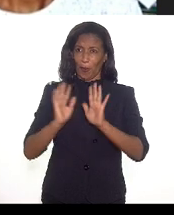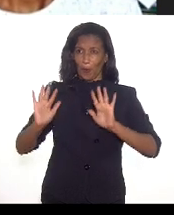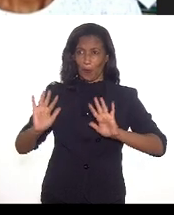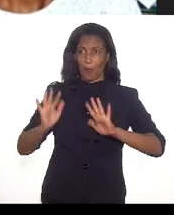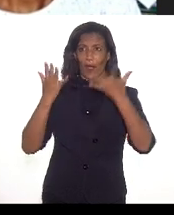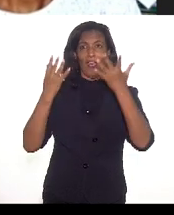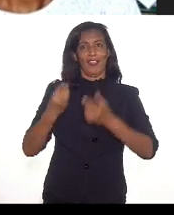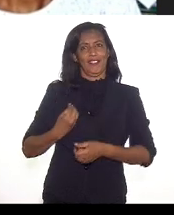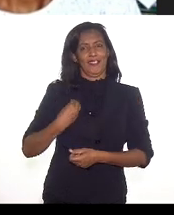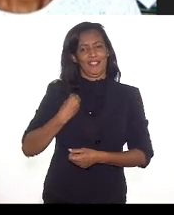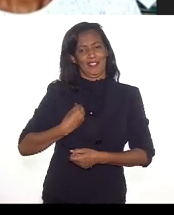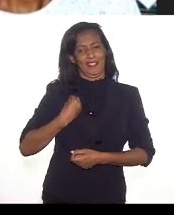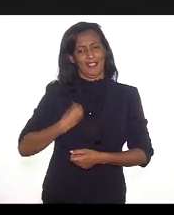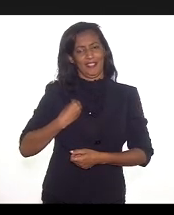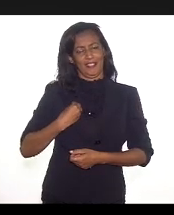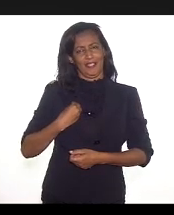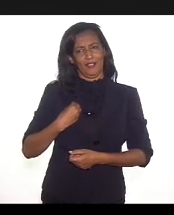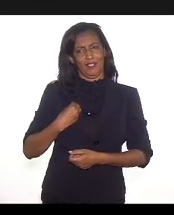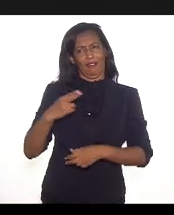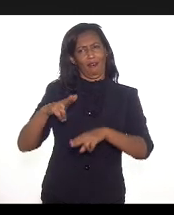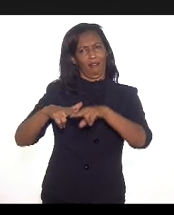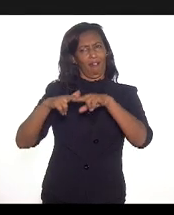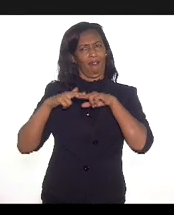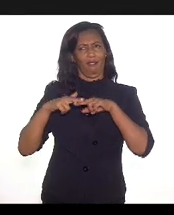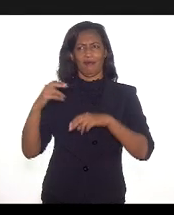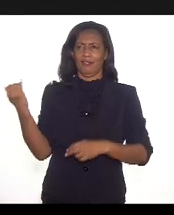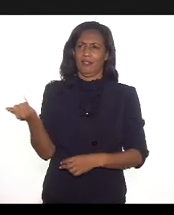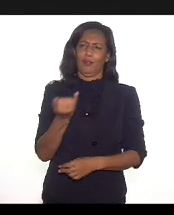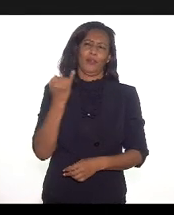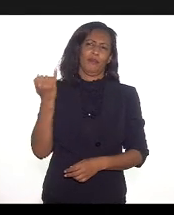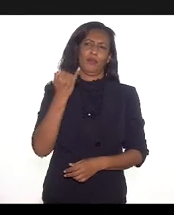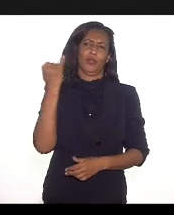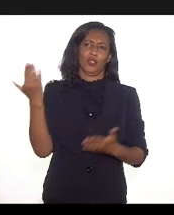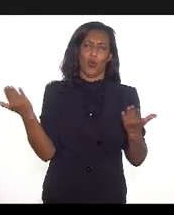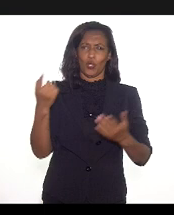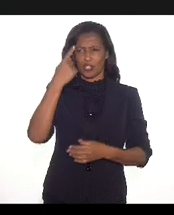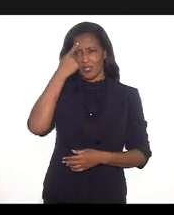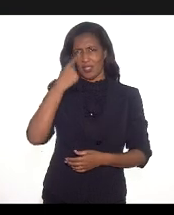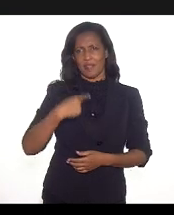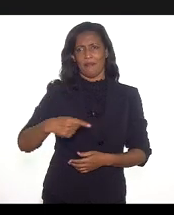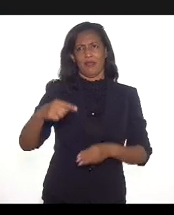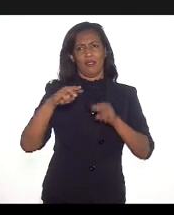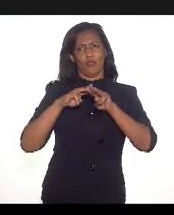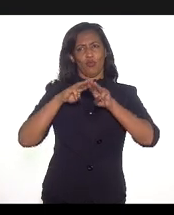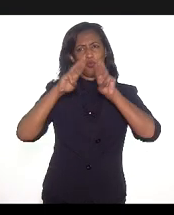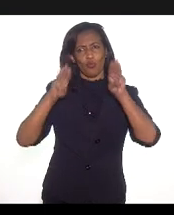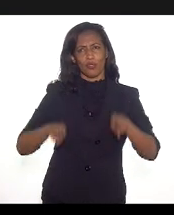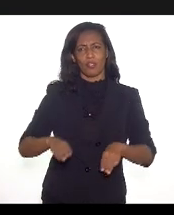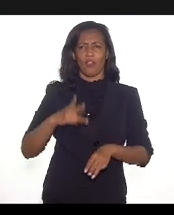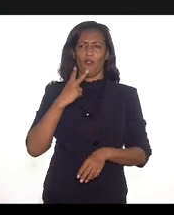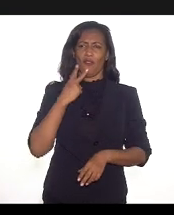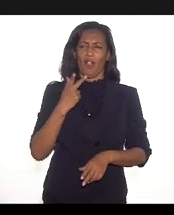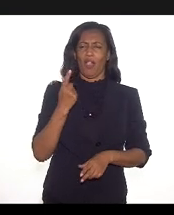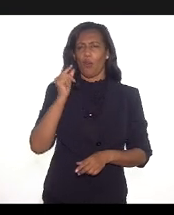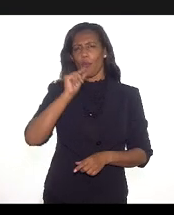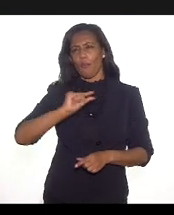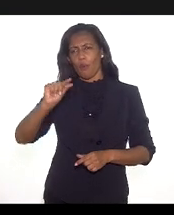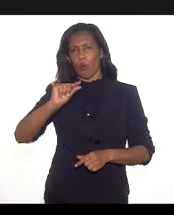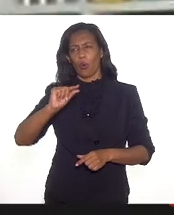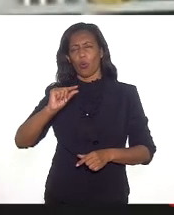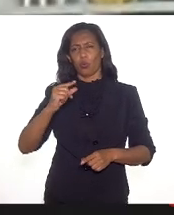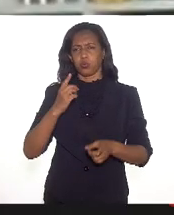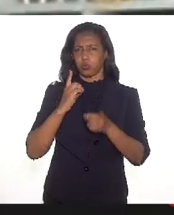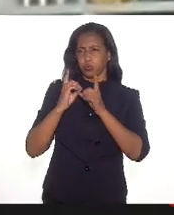dedicada a causas tão importantes. E hoje, na Semana de Museus, a gente vai estar falando um pouco, discutindo